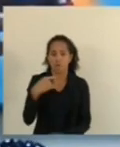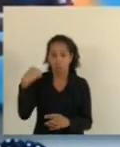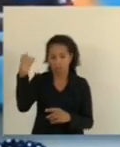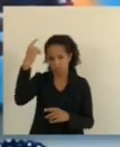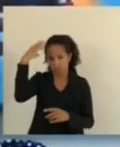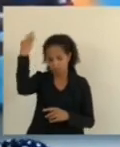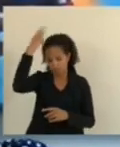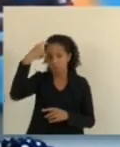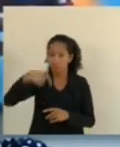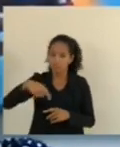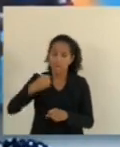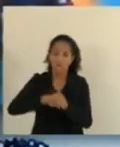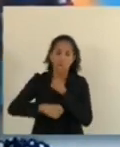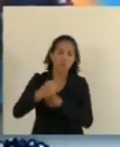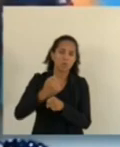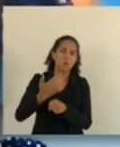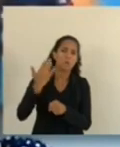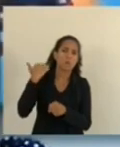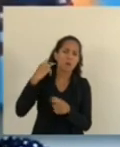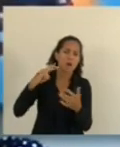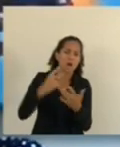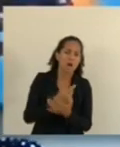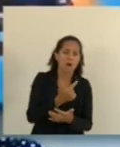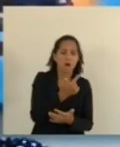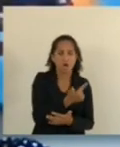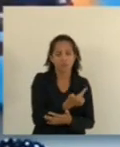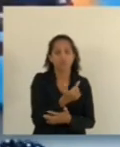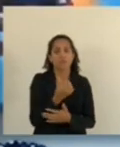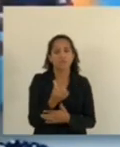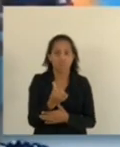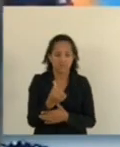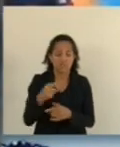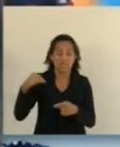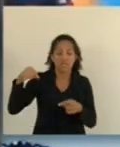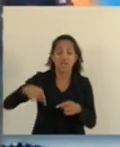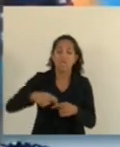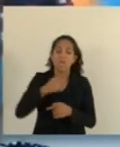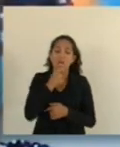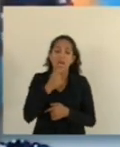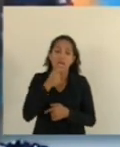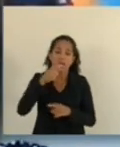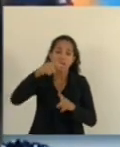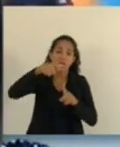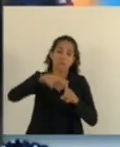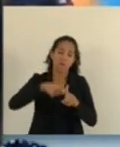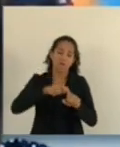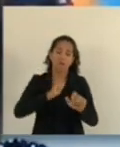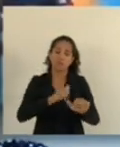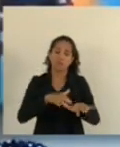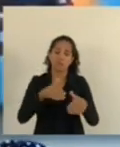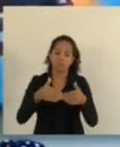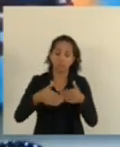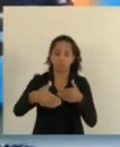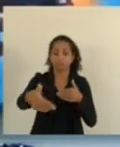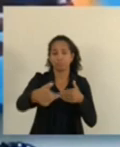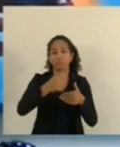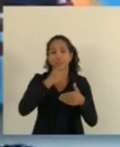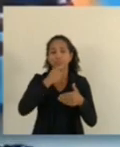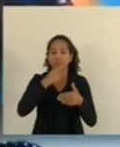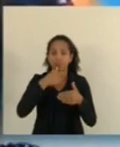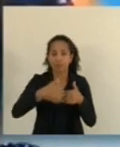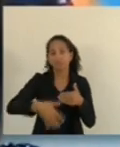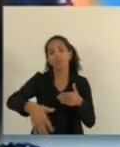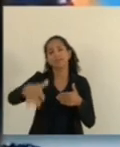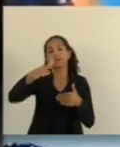o ano passado, aconteceram 26. Nós estamos ainda no mês de setembro e já